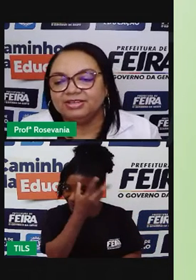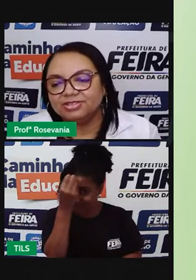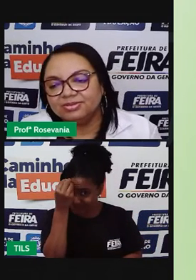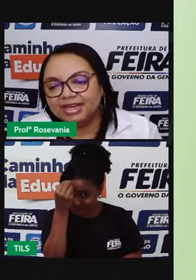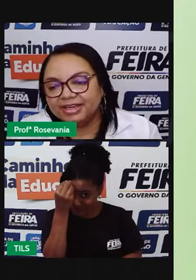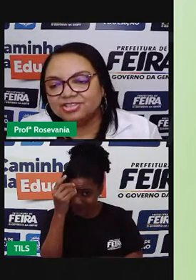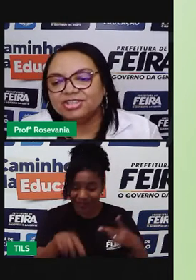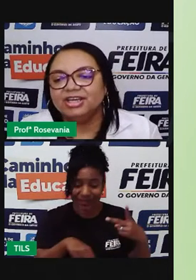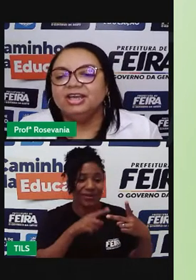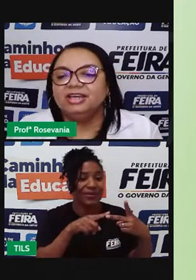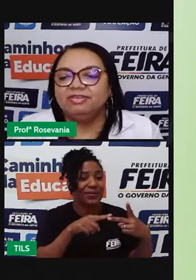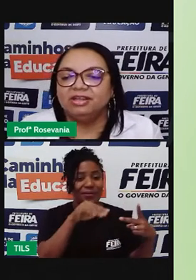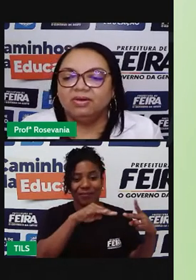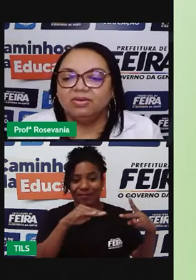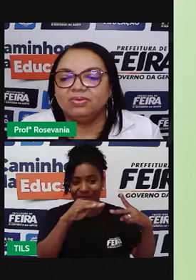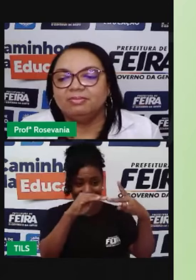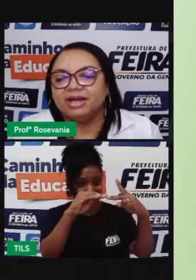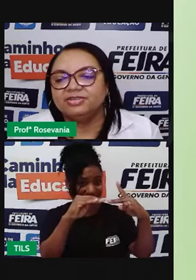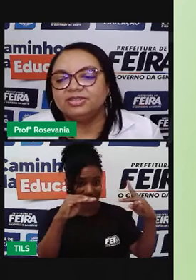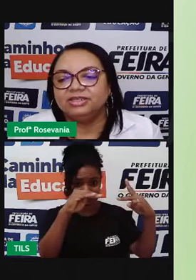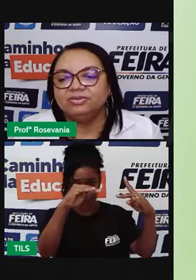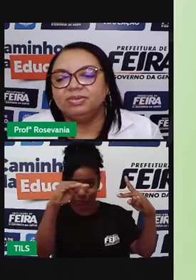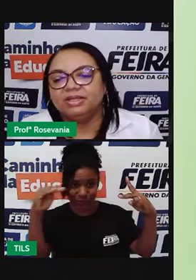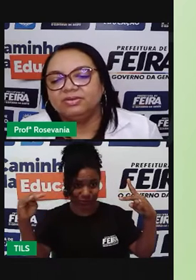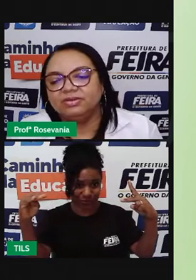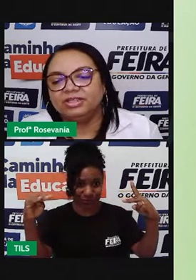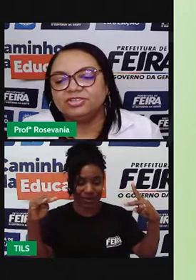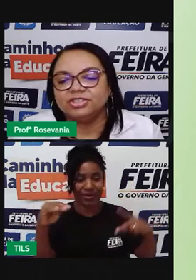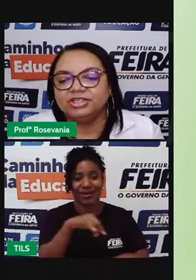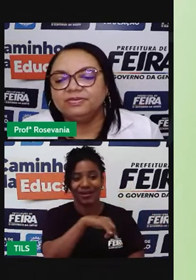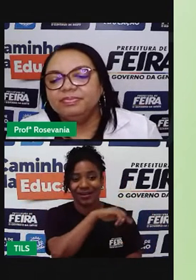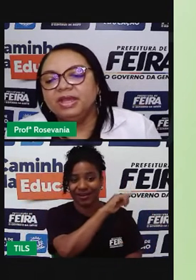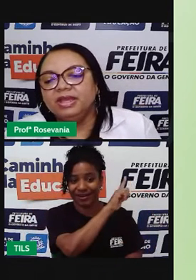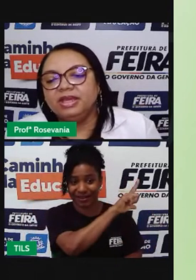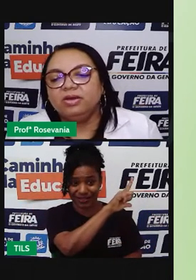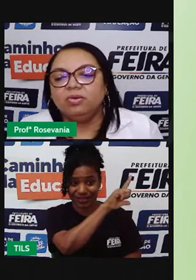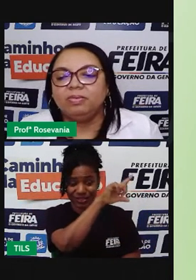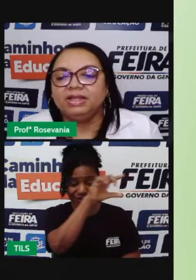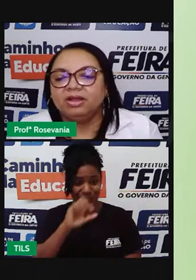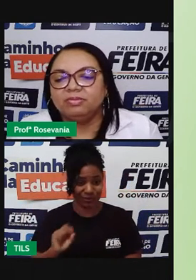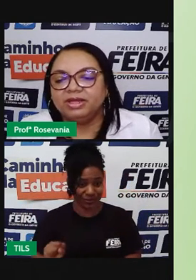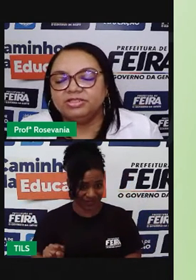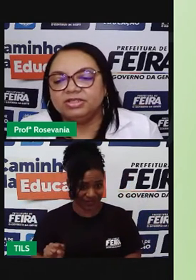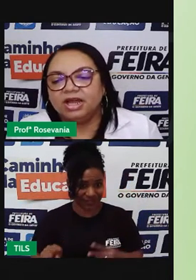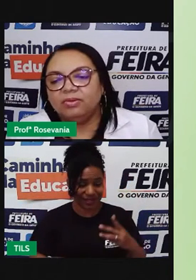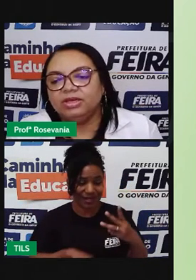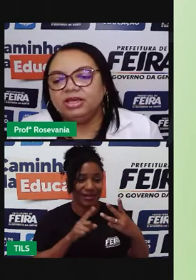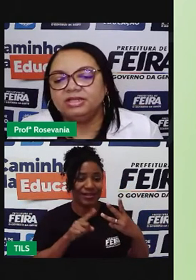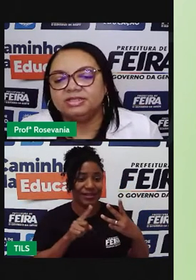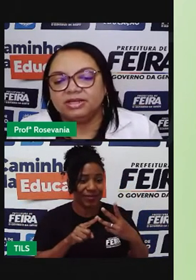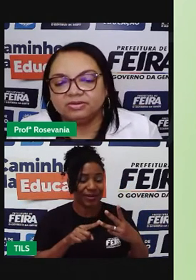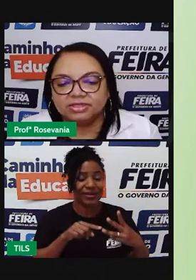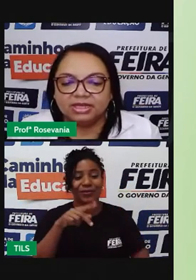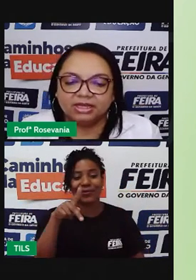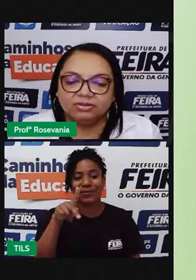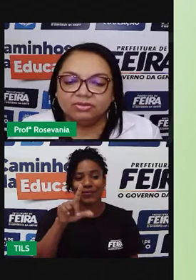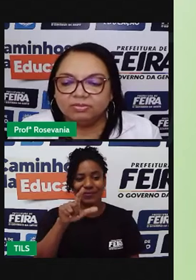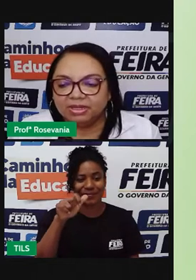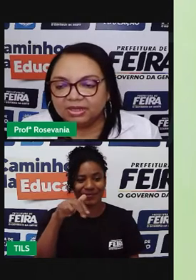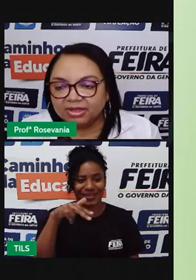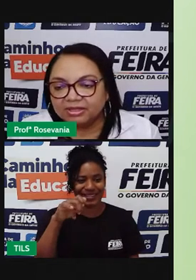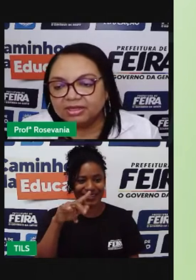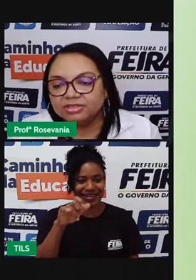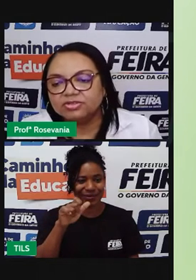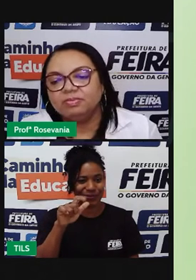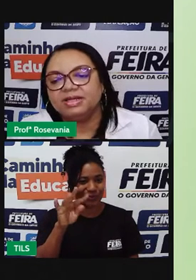Planalto Leste-Sudeste, que vem logo abaixo, né, do Planalto Nordestino, e o Planalto Meridional, que antes era considerado